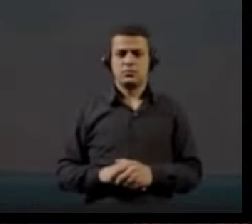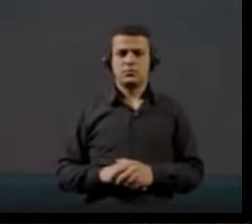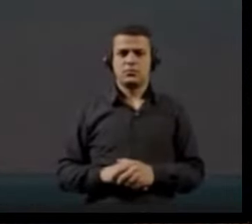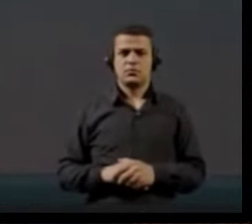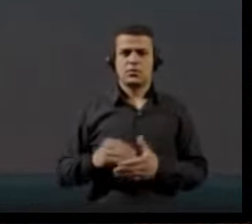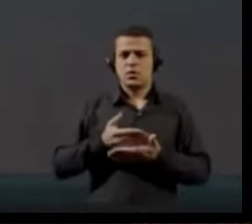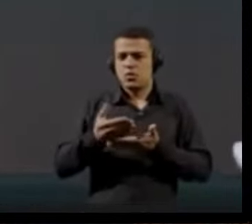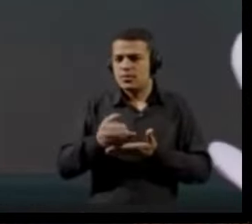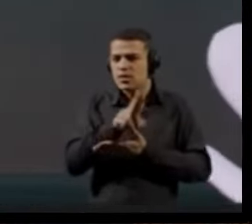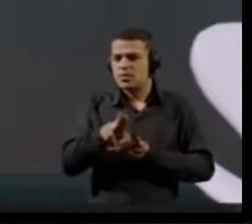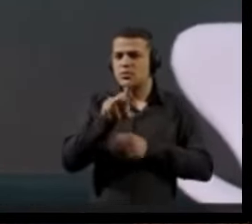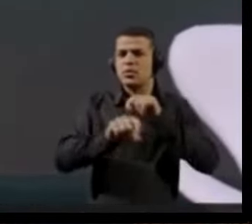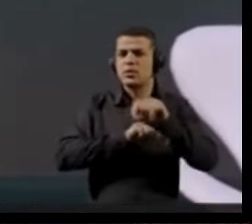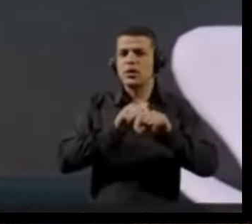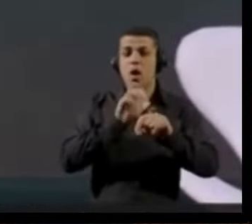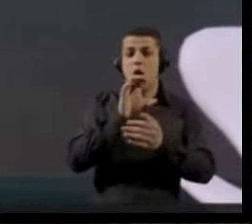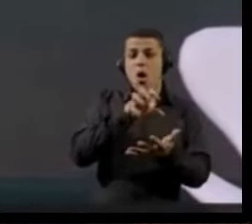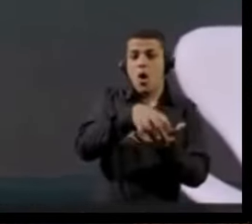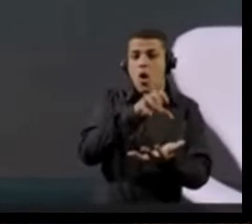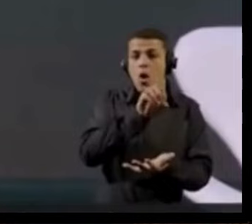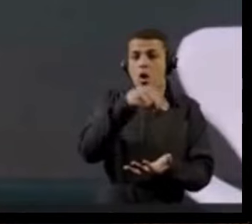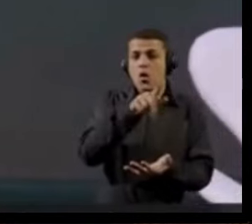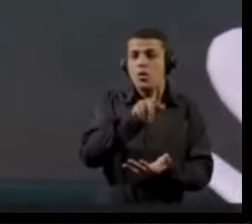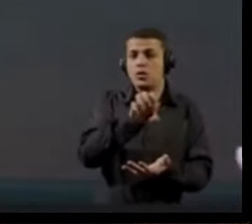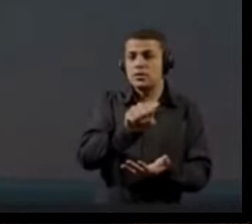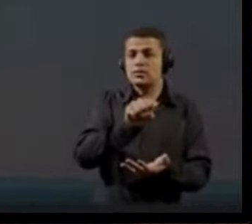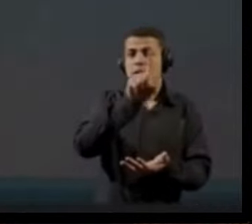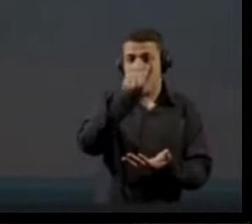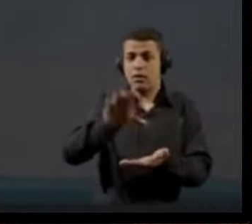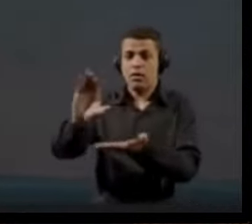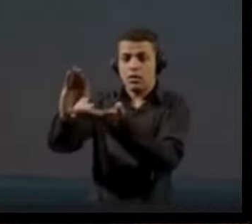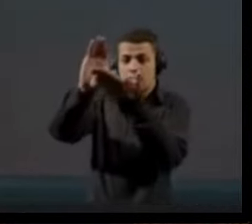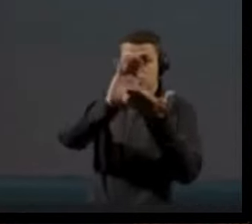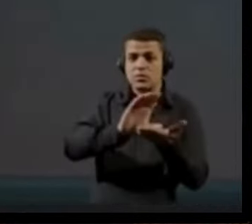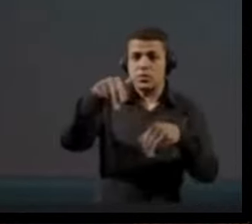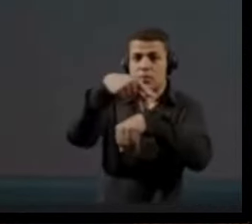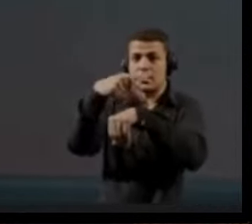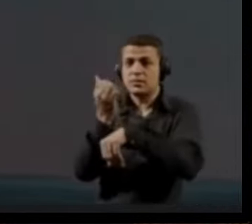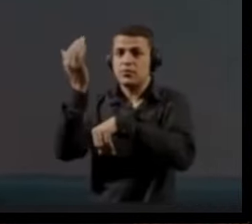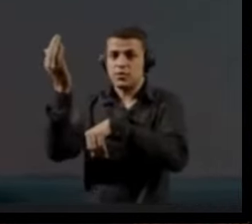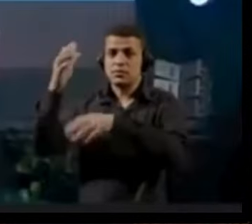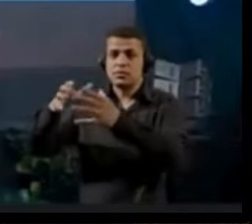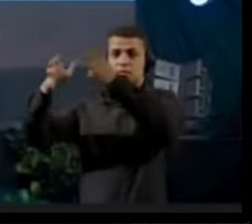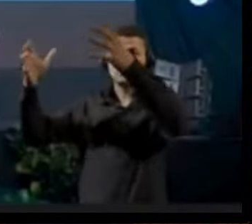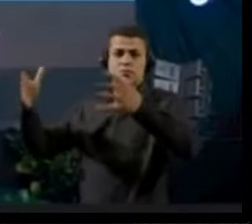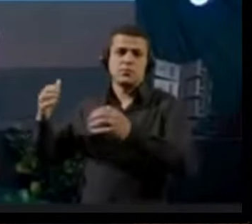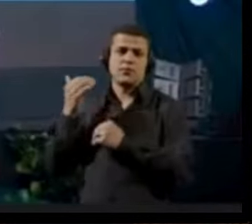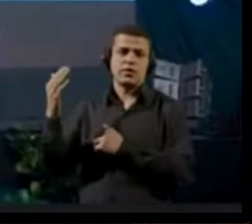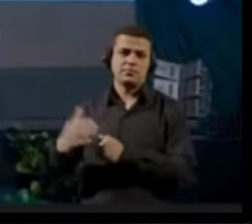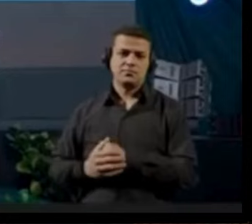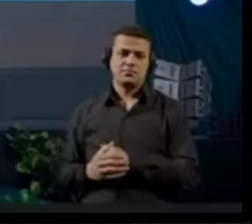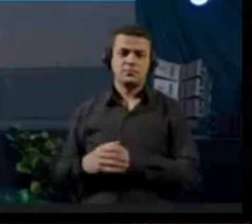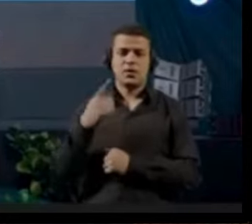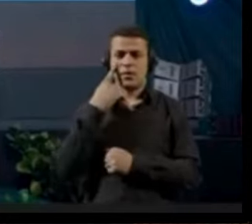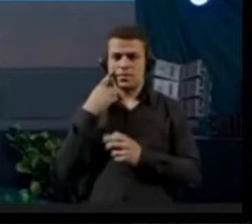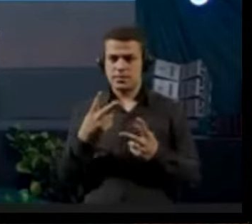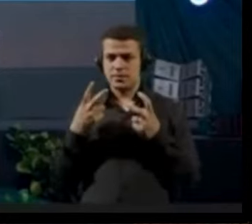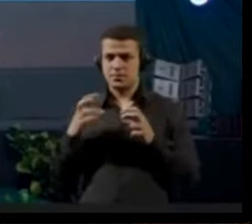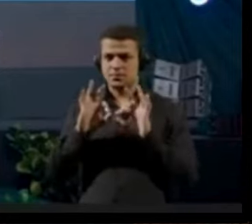Começaram a se utilizar de ONGs, que são patrocinadas e recebem dinheiro de grandes fundações, como nós vamos ver.